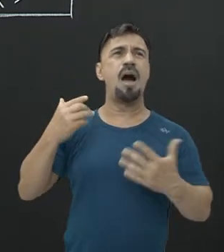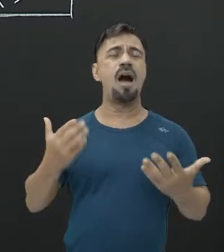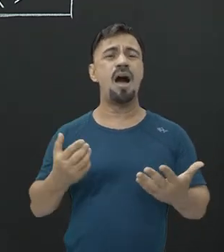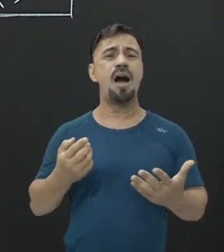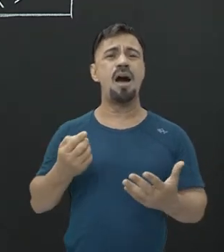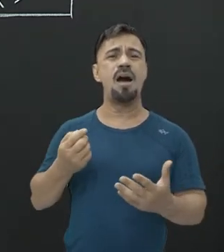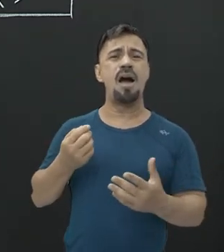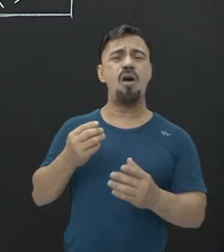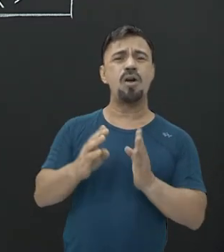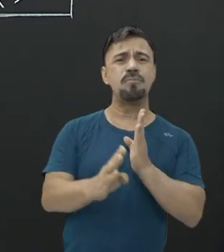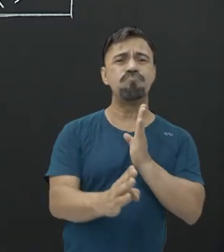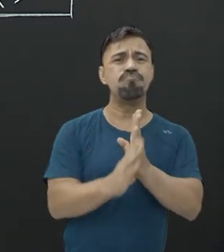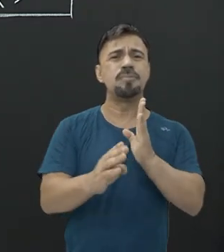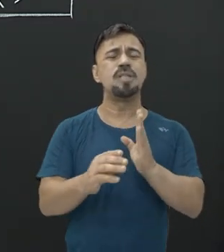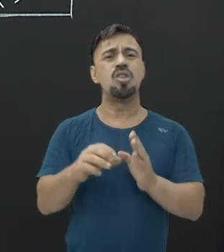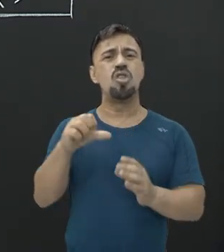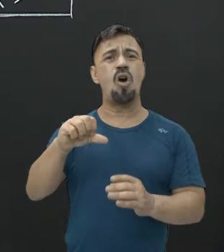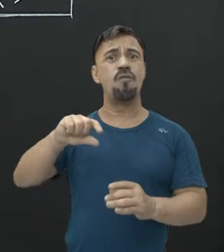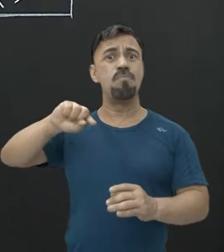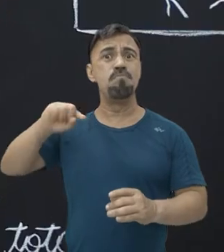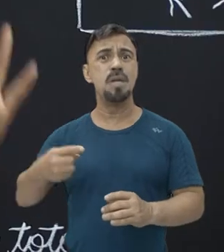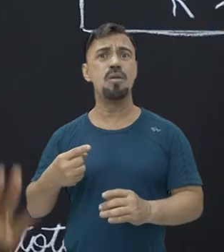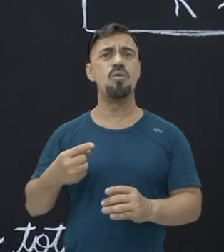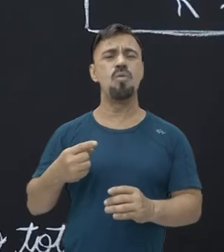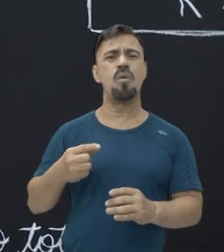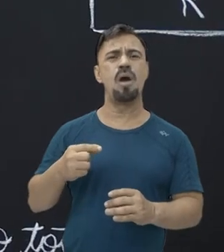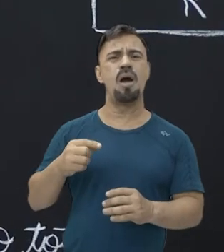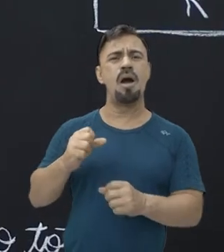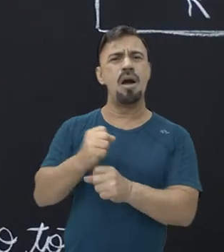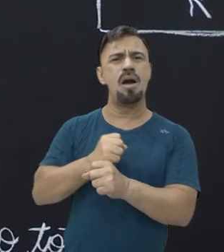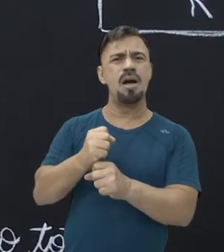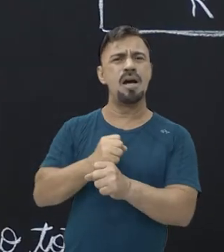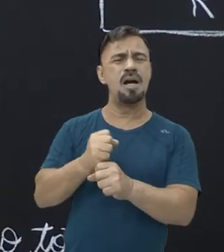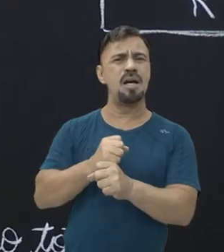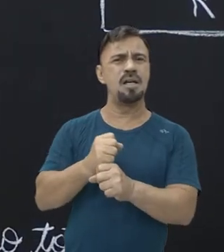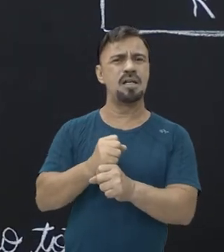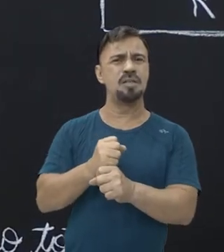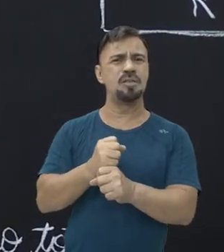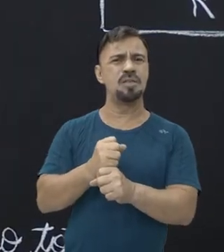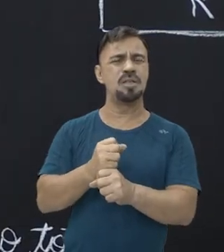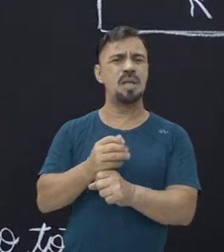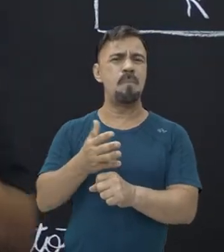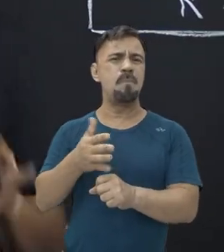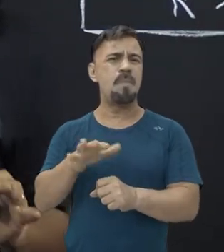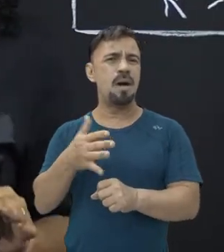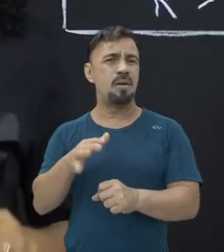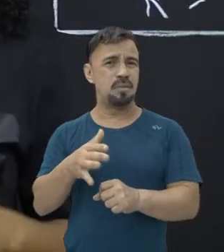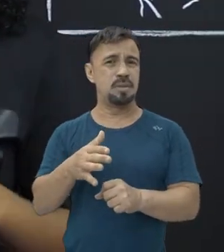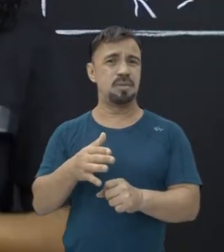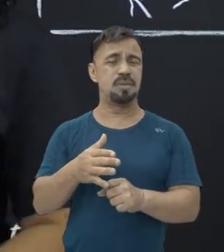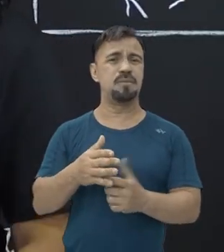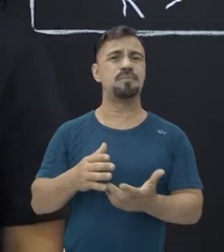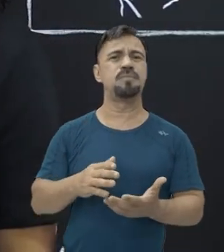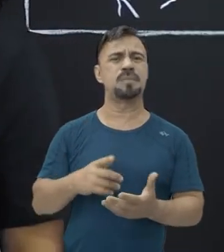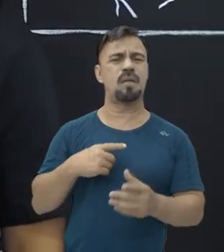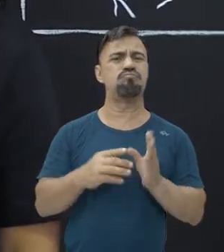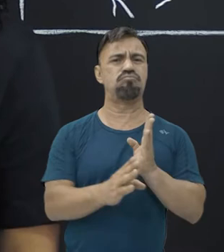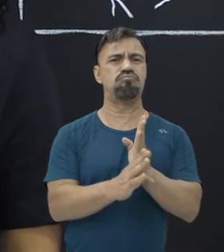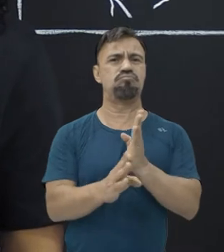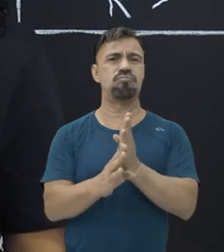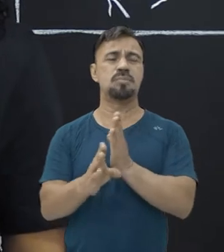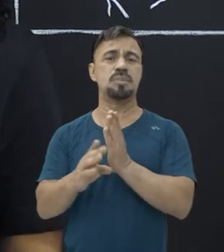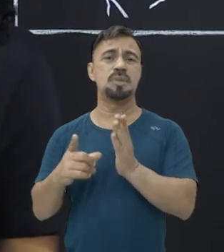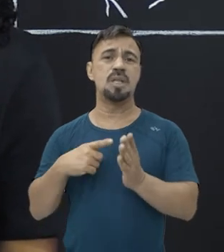achado incrível de 9 mil anos, a chama de semifóssil. Já tiveram uns achados humanos assim incríveis. Então